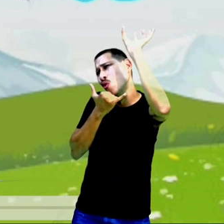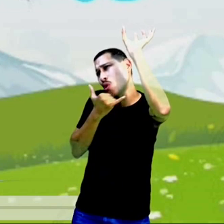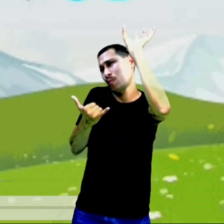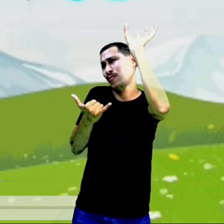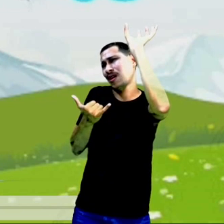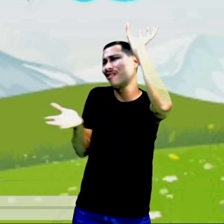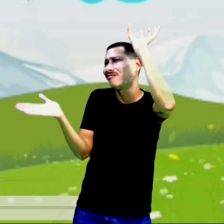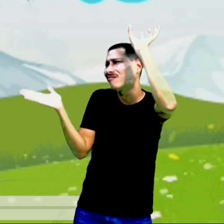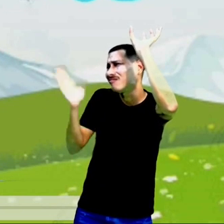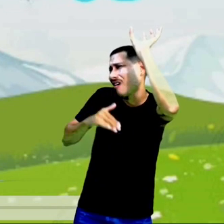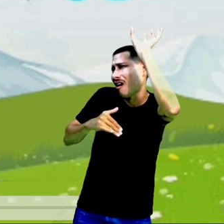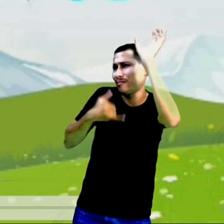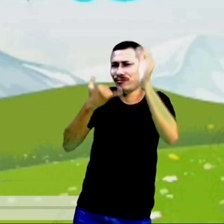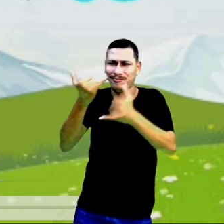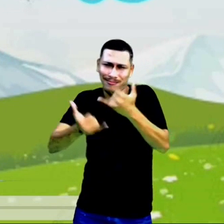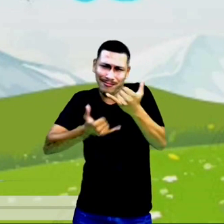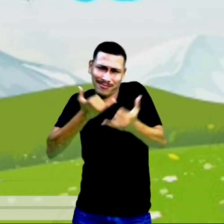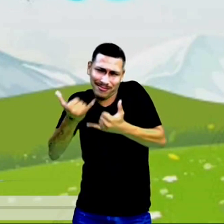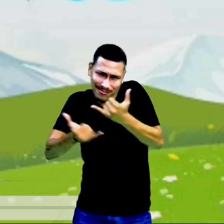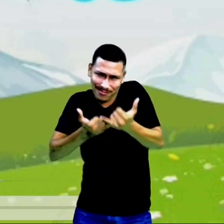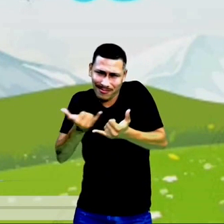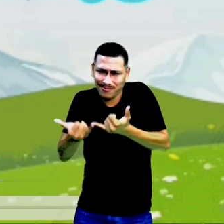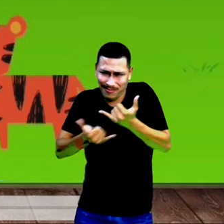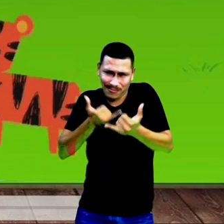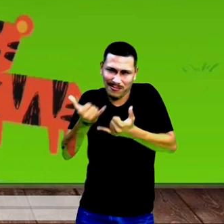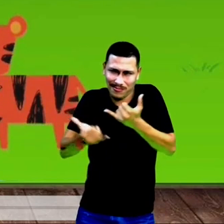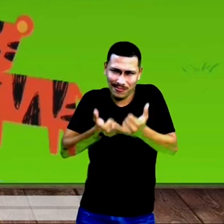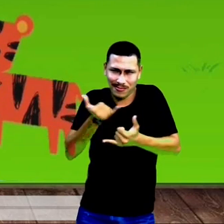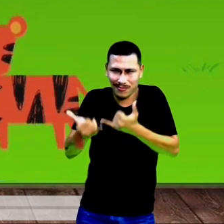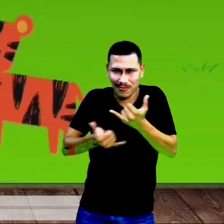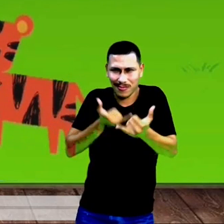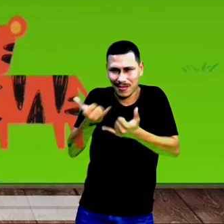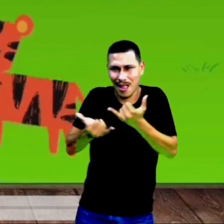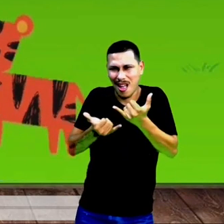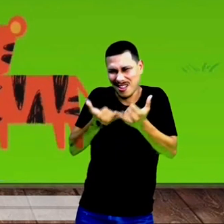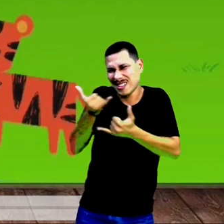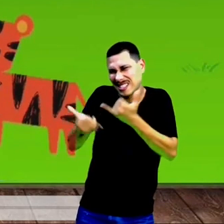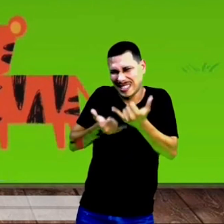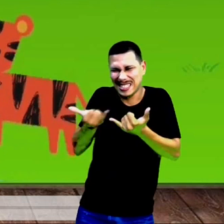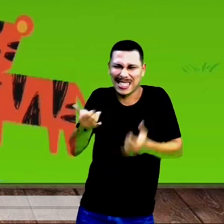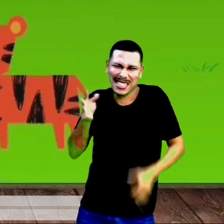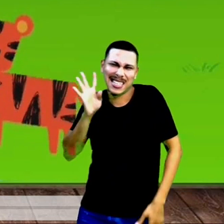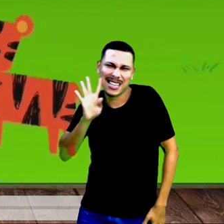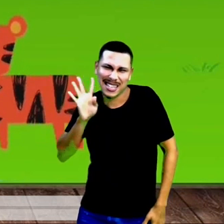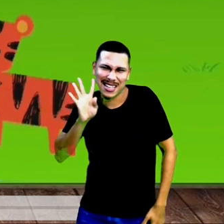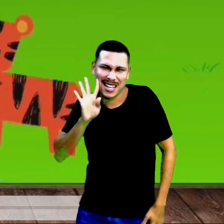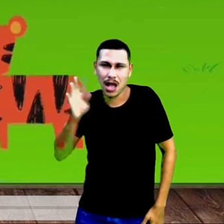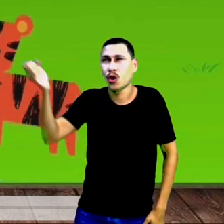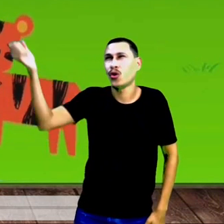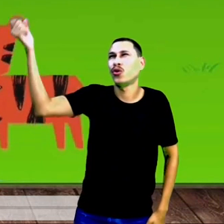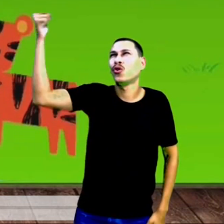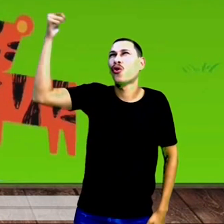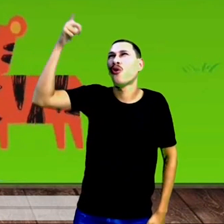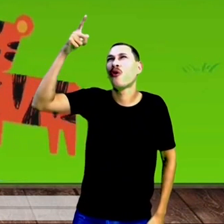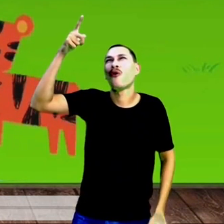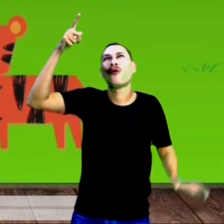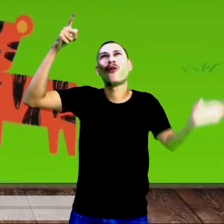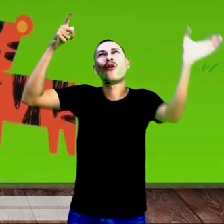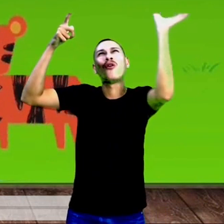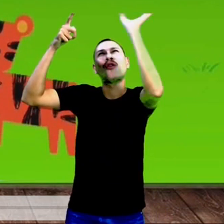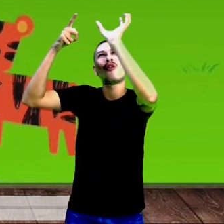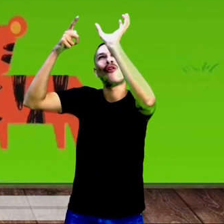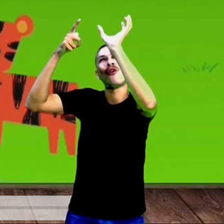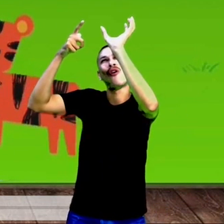brincar. Venha sozinho, nós vamos nos divertir. O sol e a nuvenzinha estavam